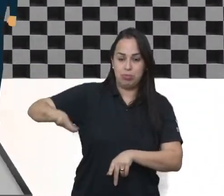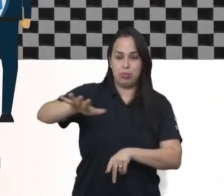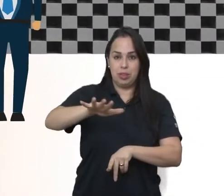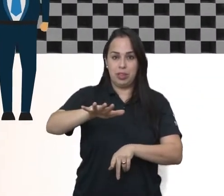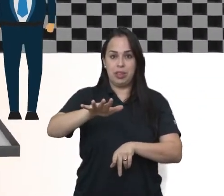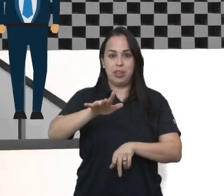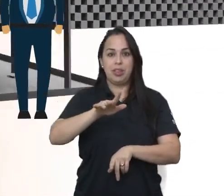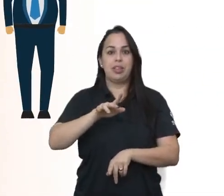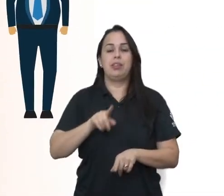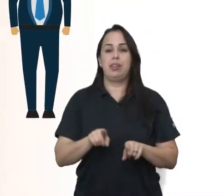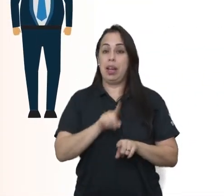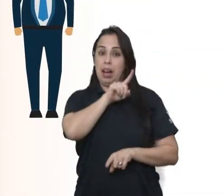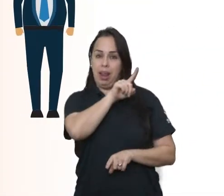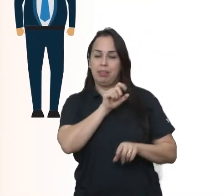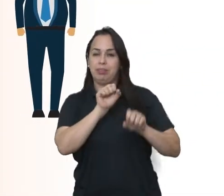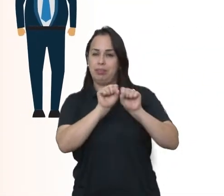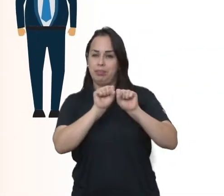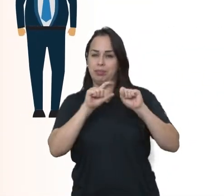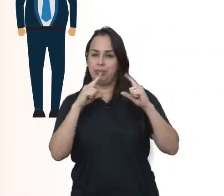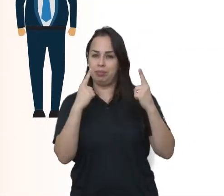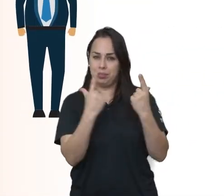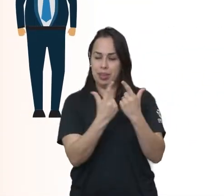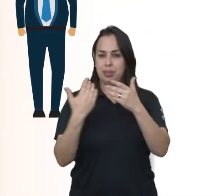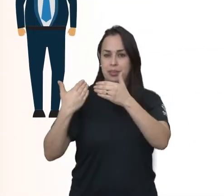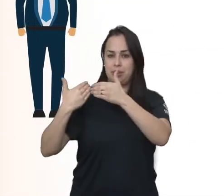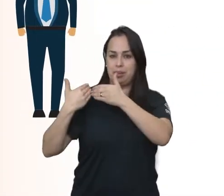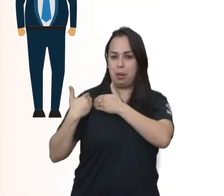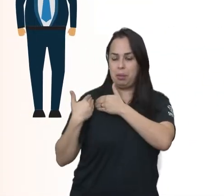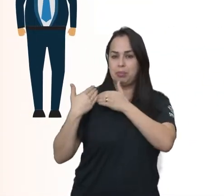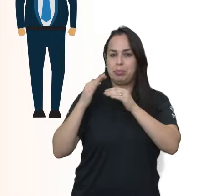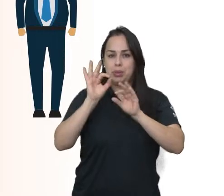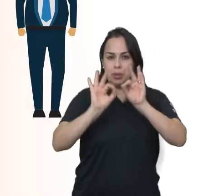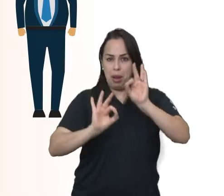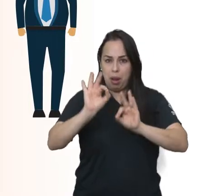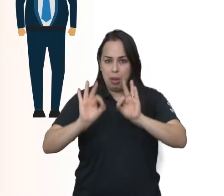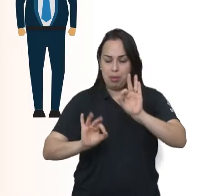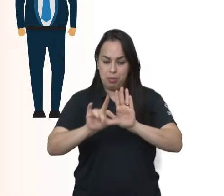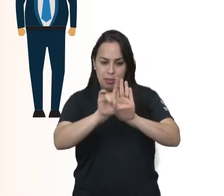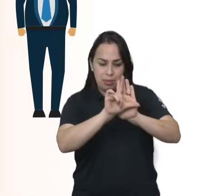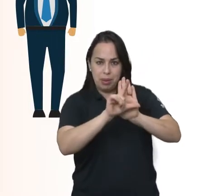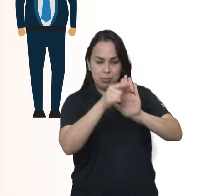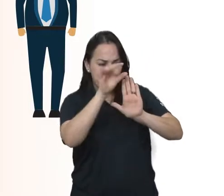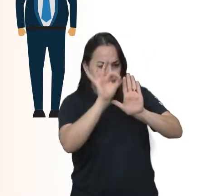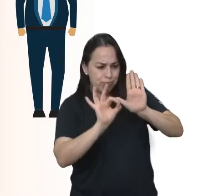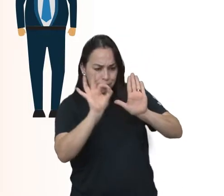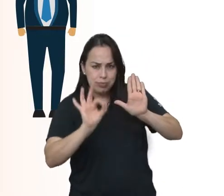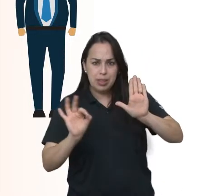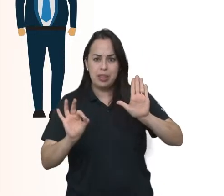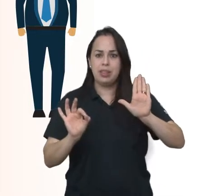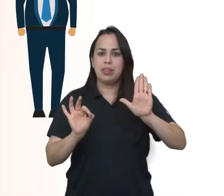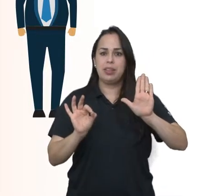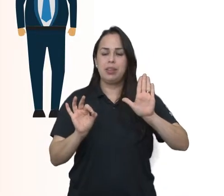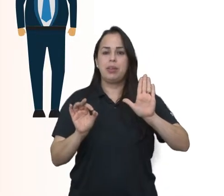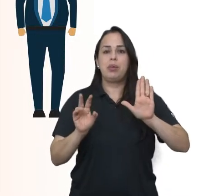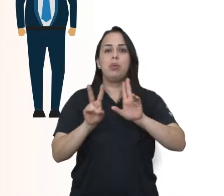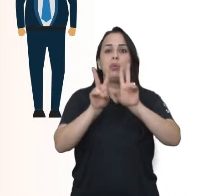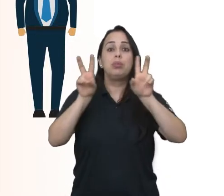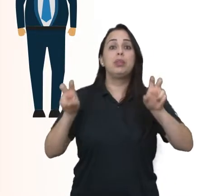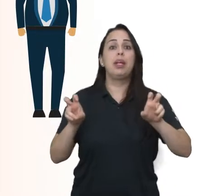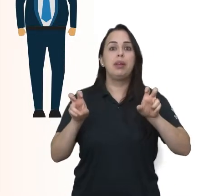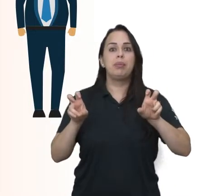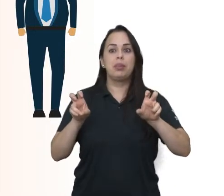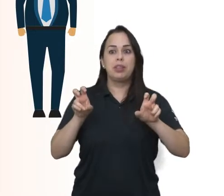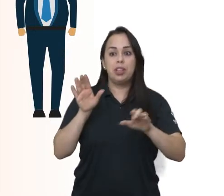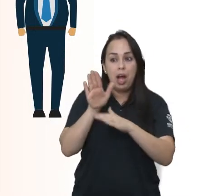Assembleias Legislativas, sendo responsáveis pela elaboração e aprovação de leis que estiverem relacionadas a temas